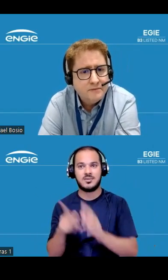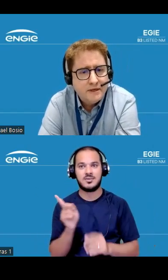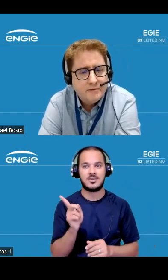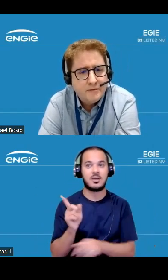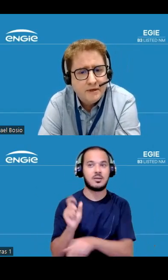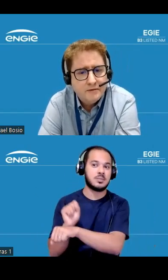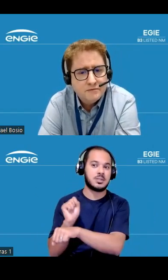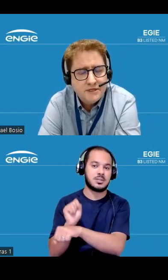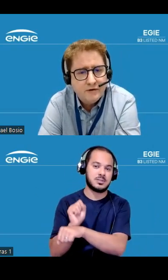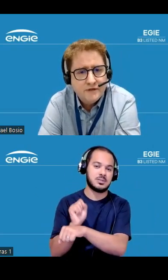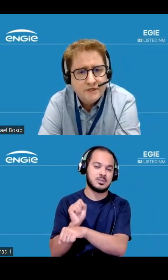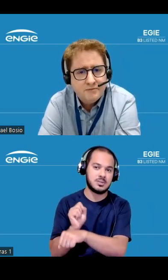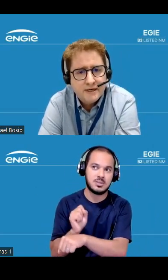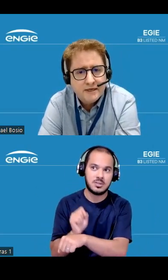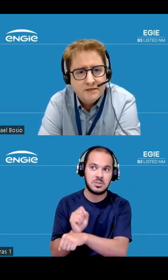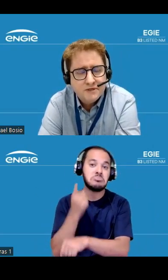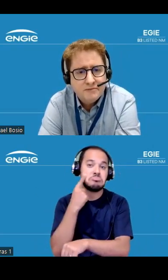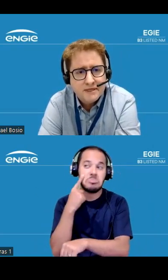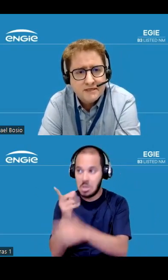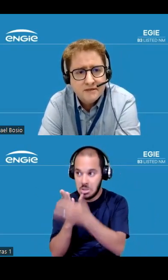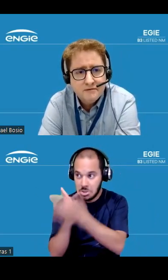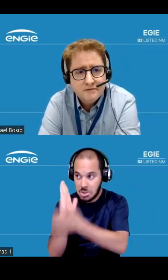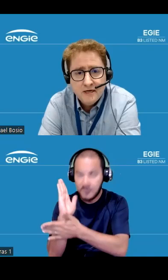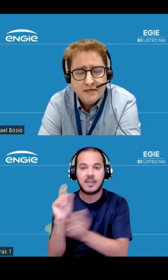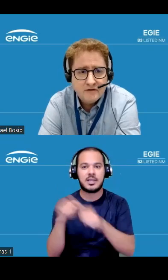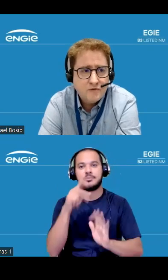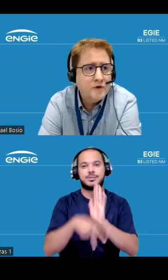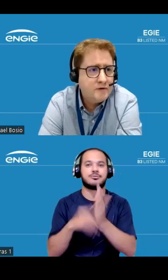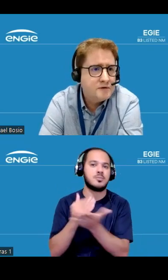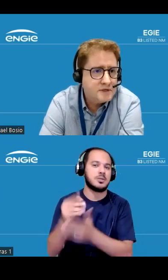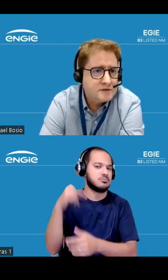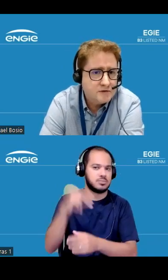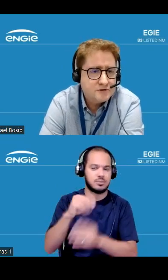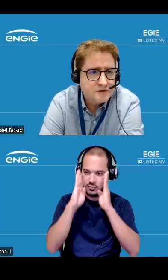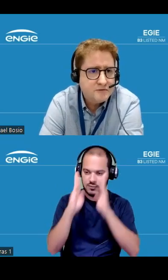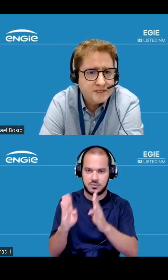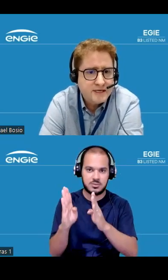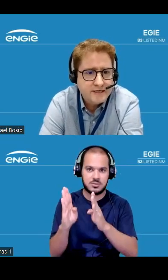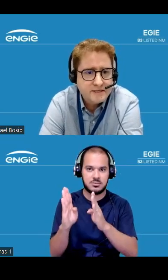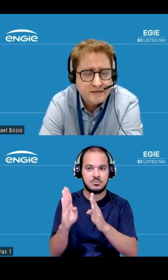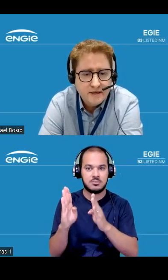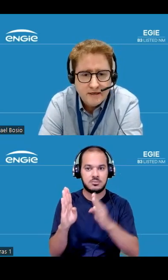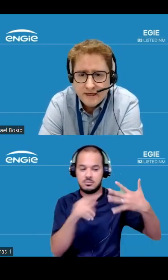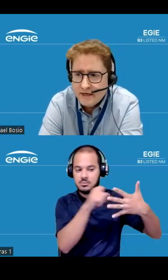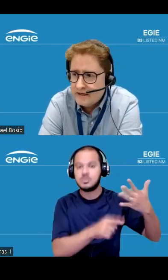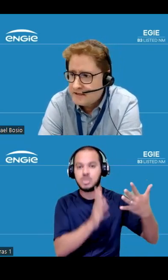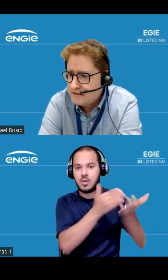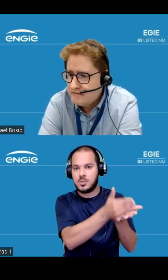aí um sinal verde para início da implantação que deve ocorrer quando as condições comerciais